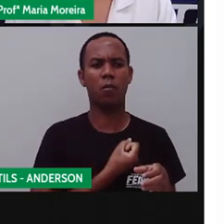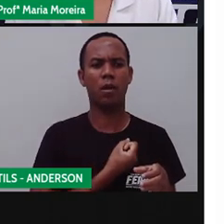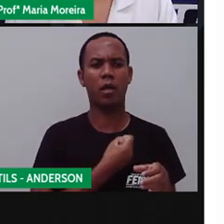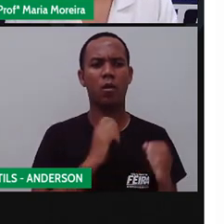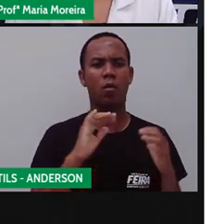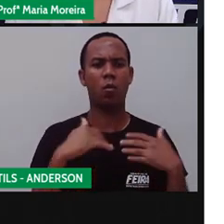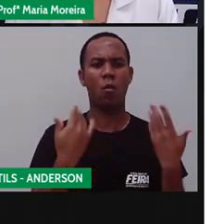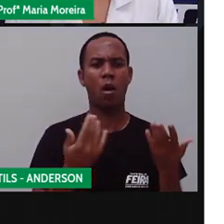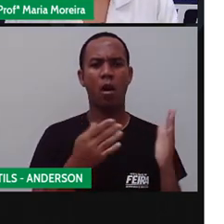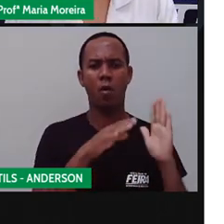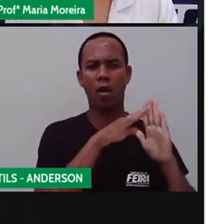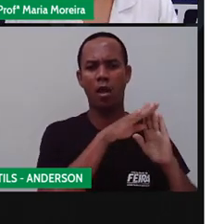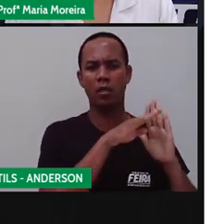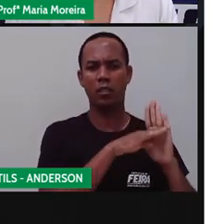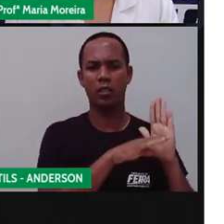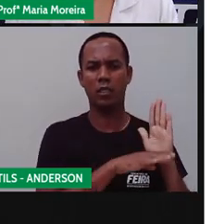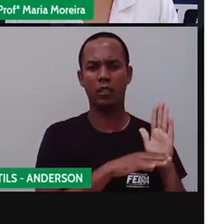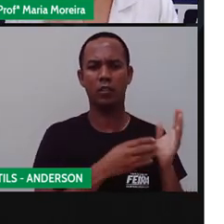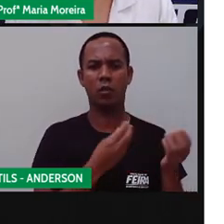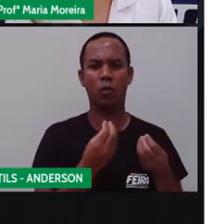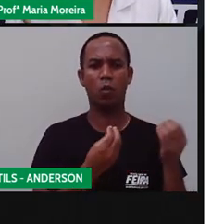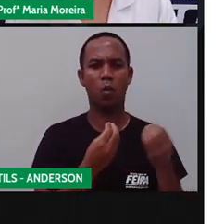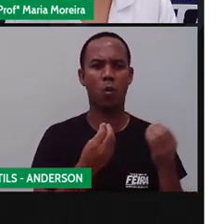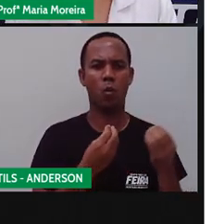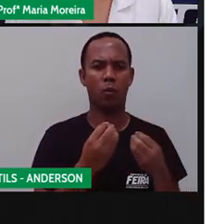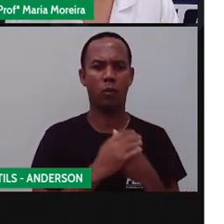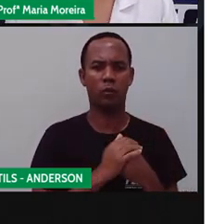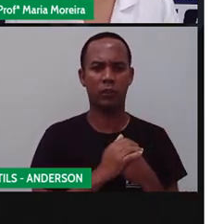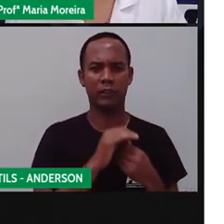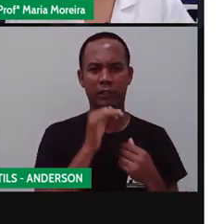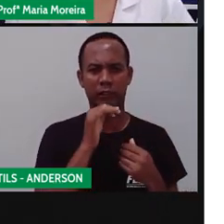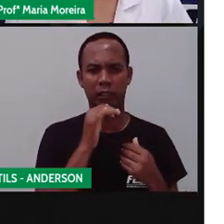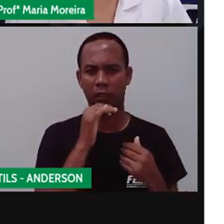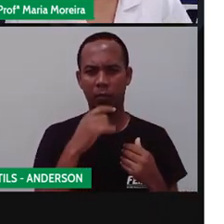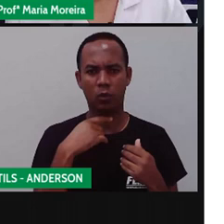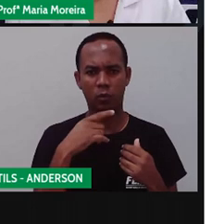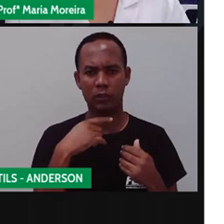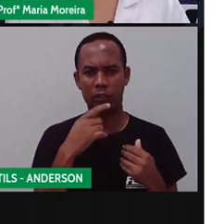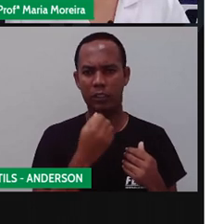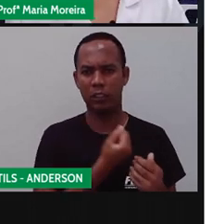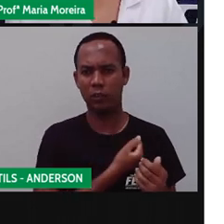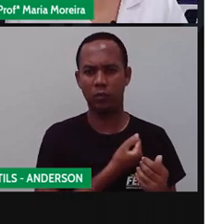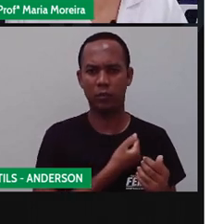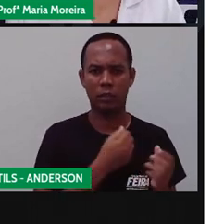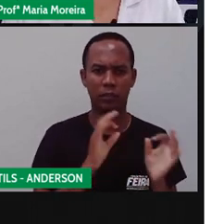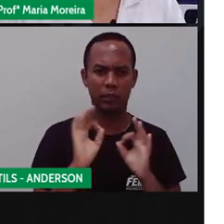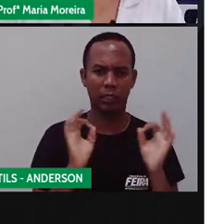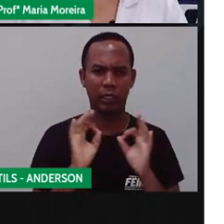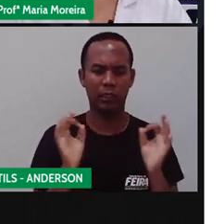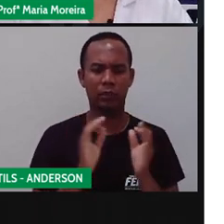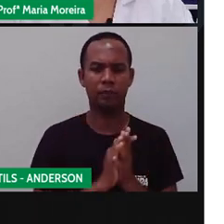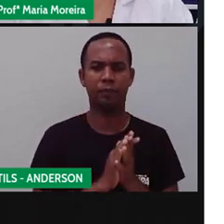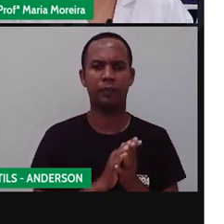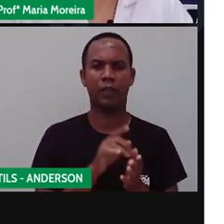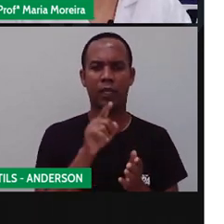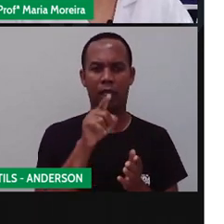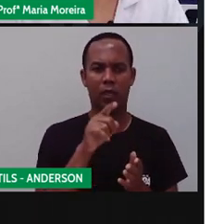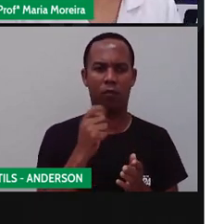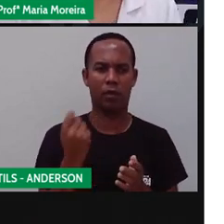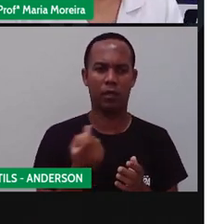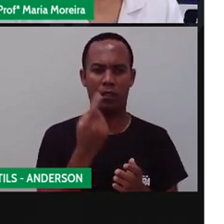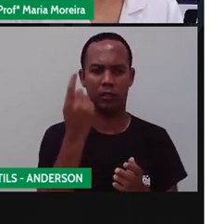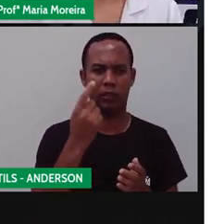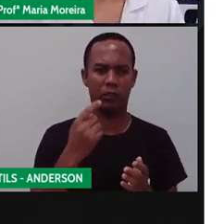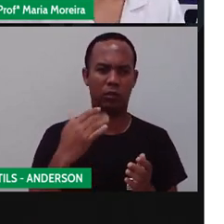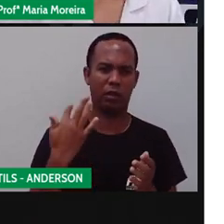receita? O que aconteceria se uma receita culinária não apresentasse números? Eu vou fazer um chá pra Anderson. Anderson tá com dor de barriga,